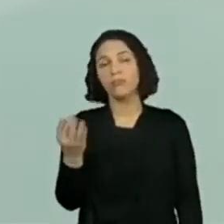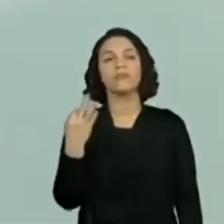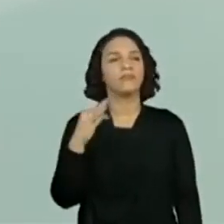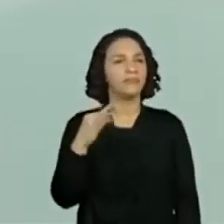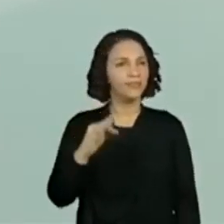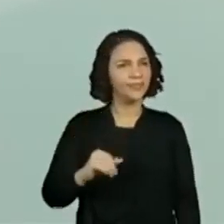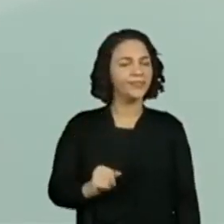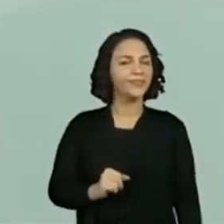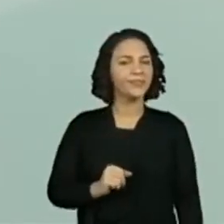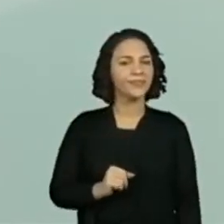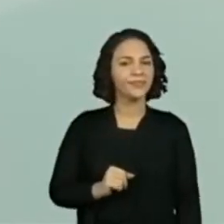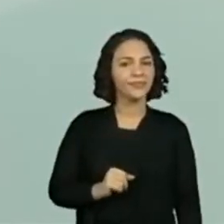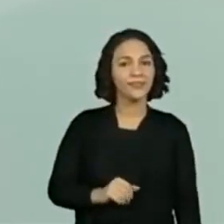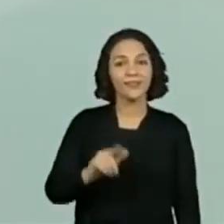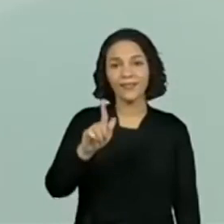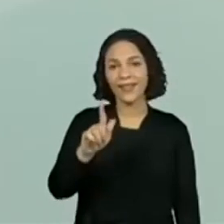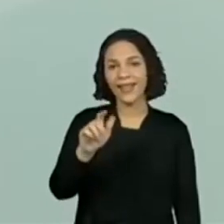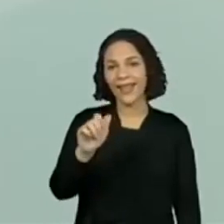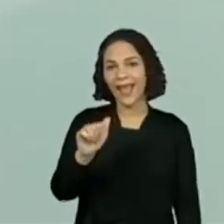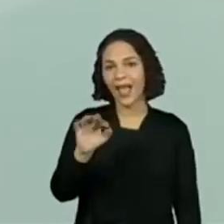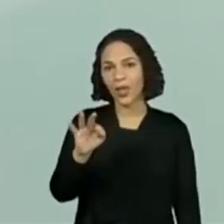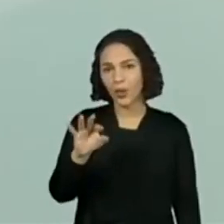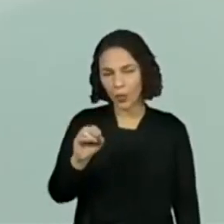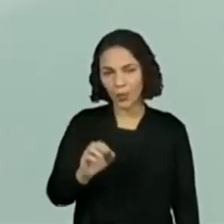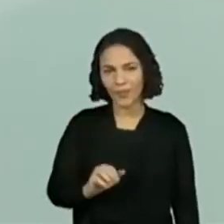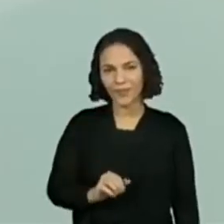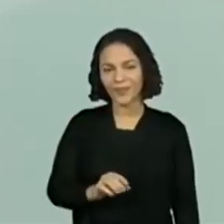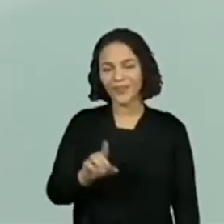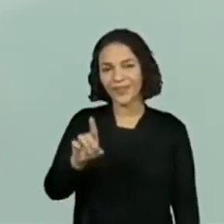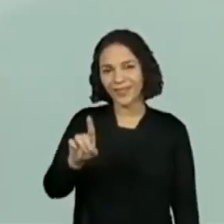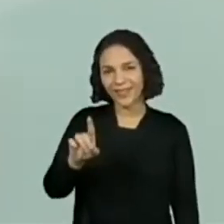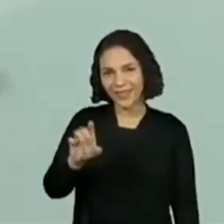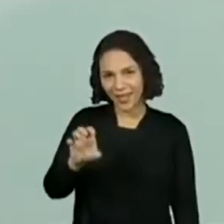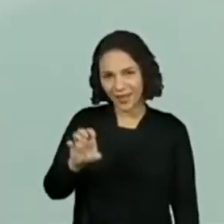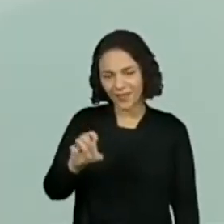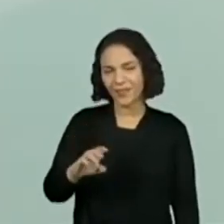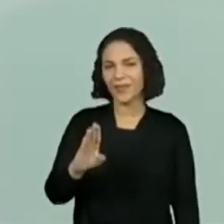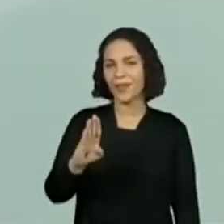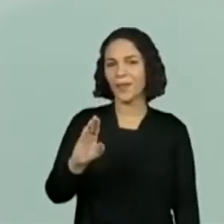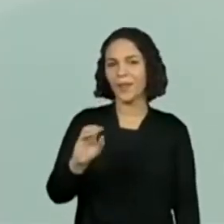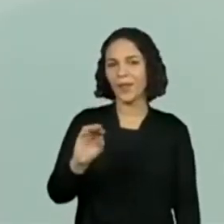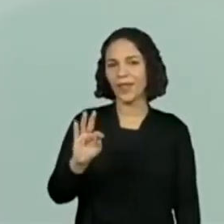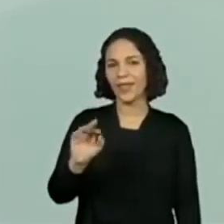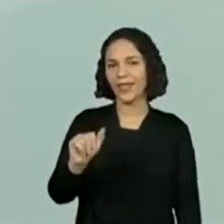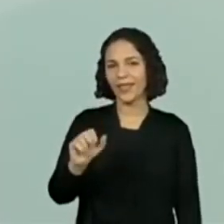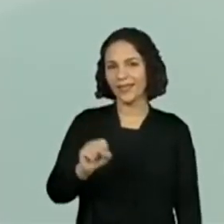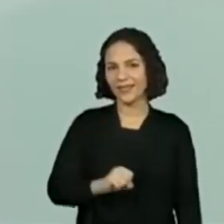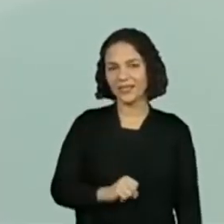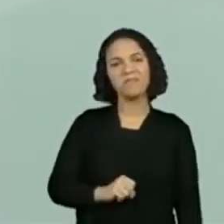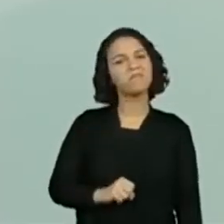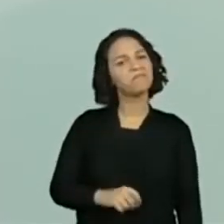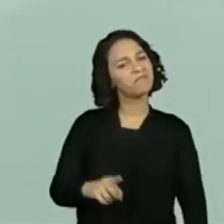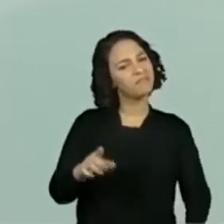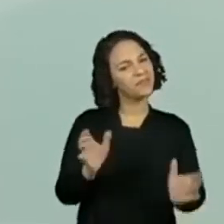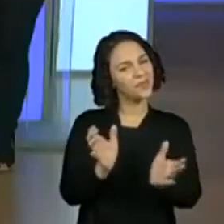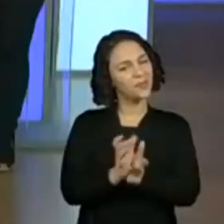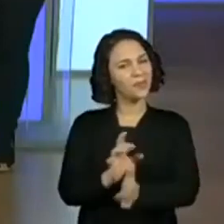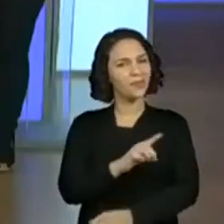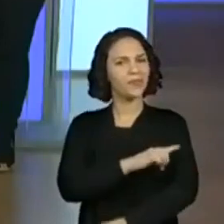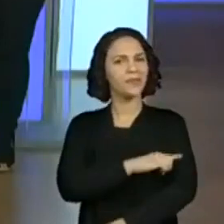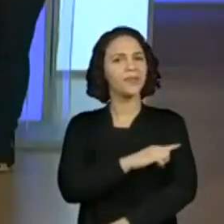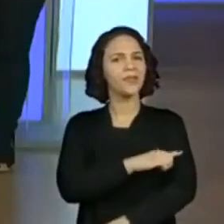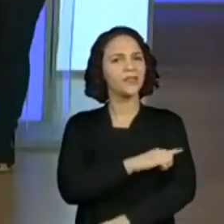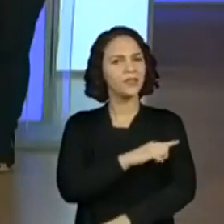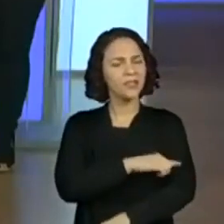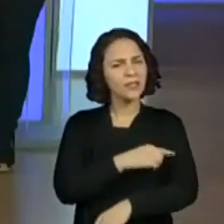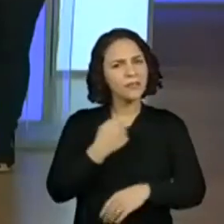dica. O Gato de Botas. Turma do primeiro ano, acho